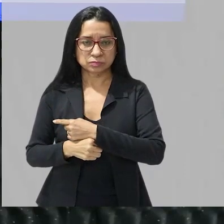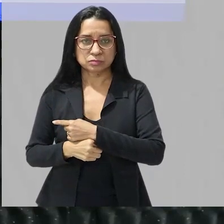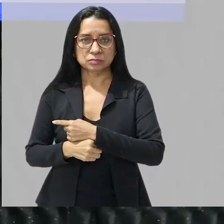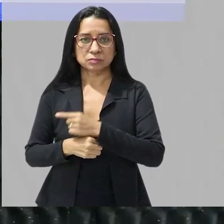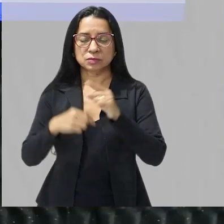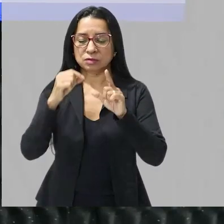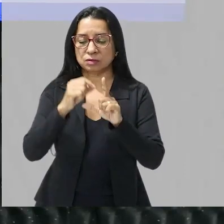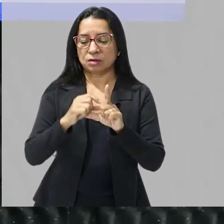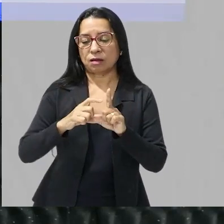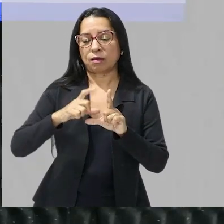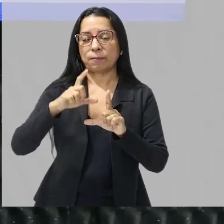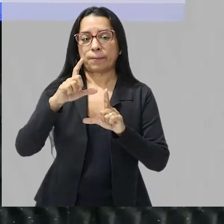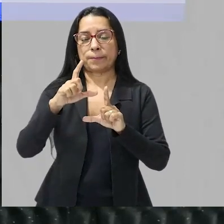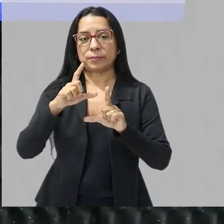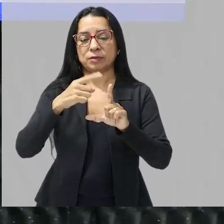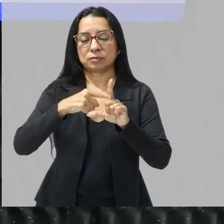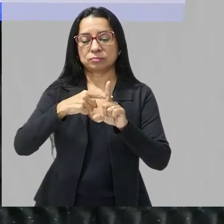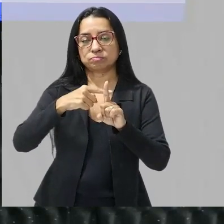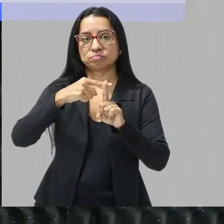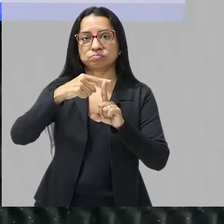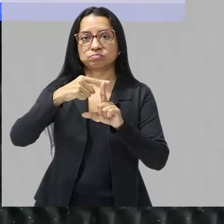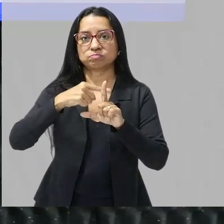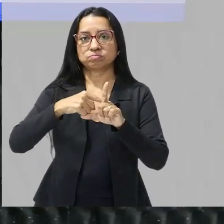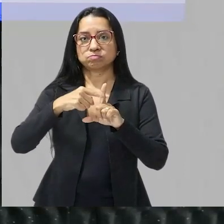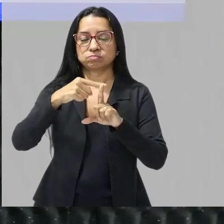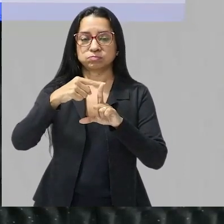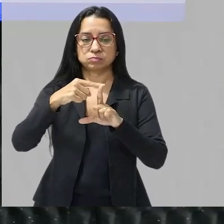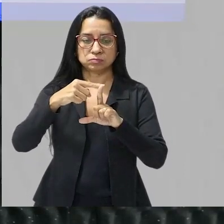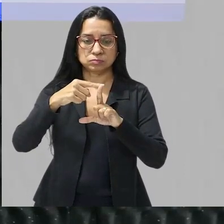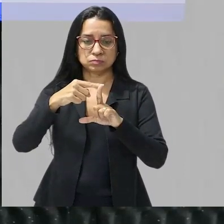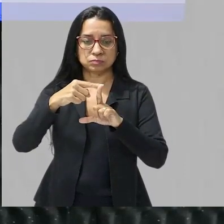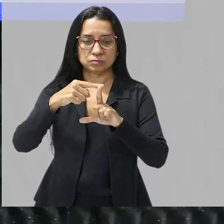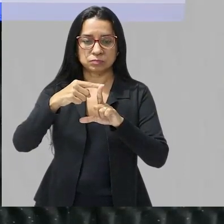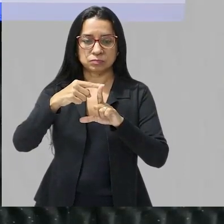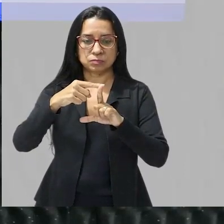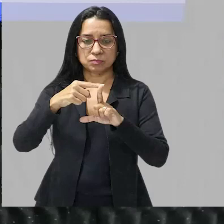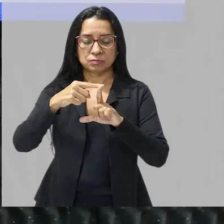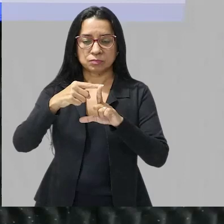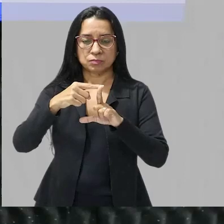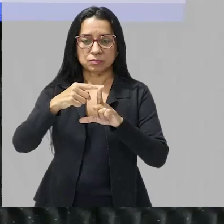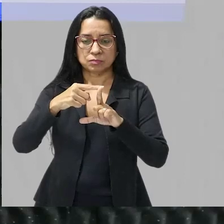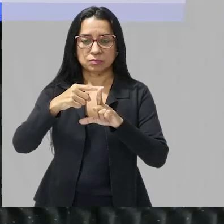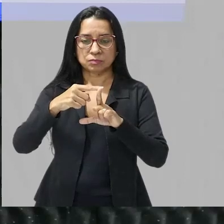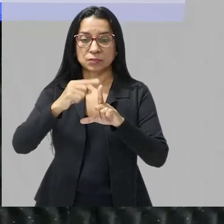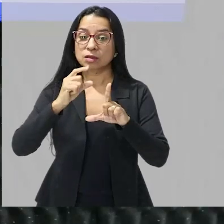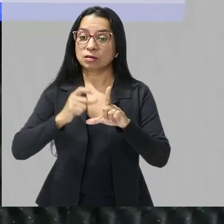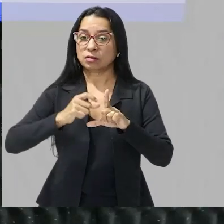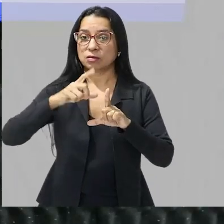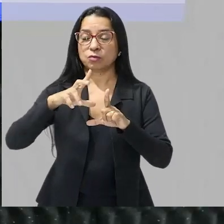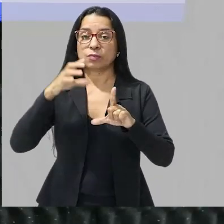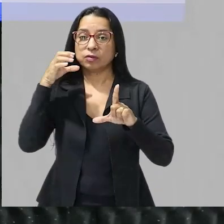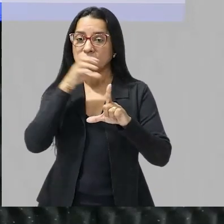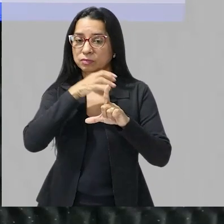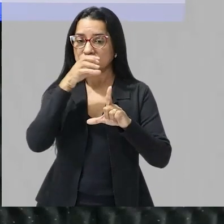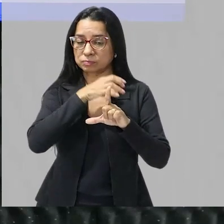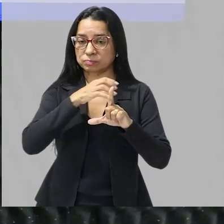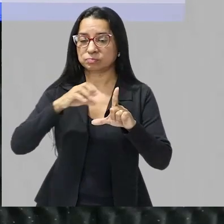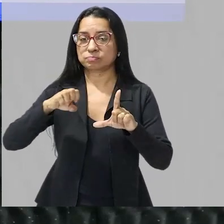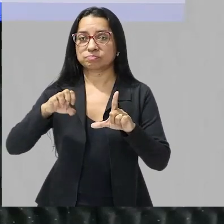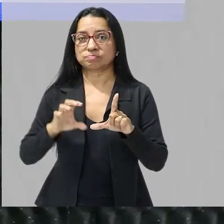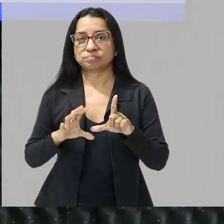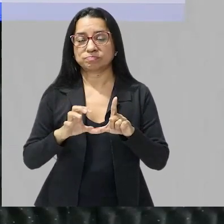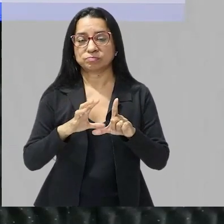aumentando a temperatura tá aumentando a velocidade da enzima certo